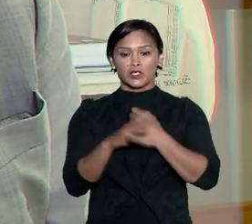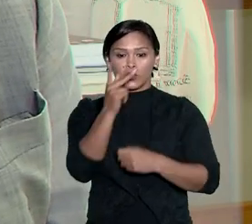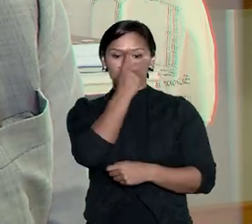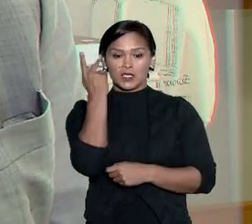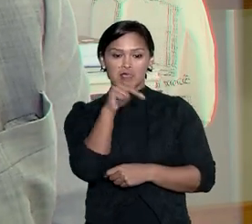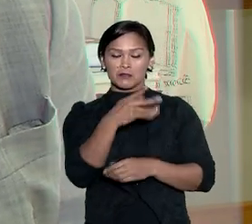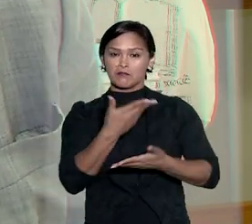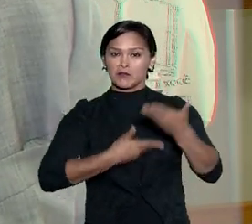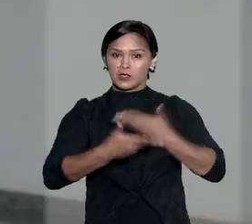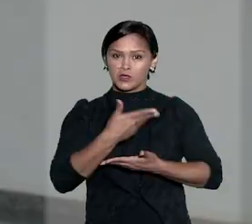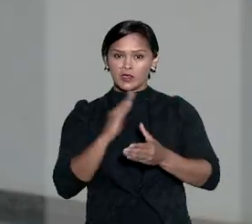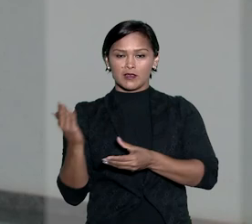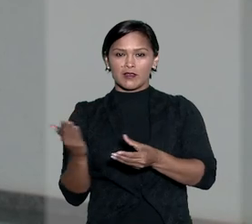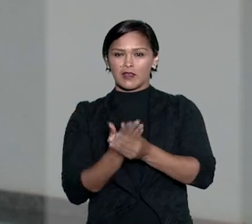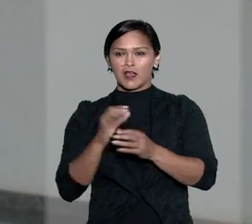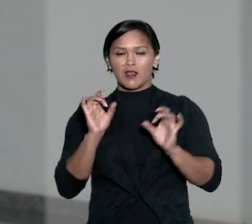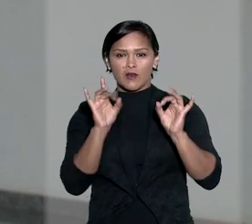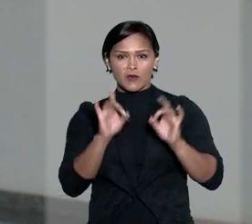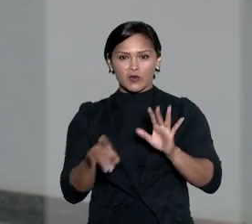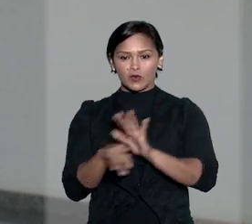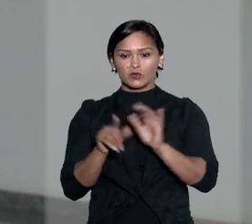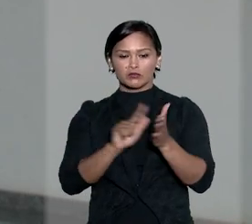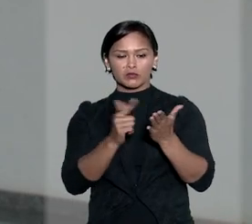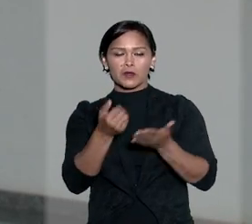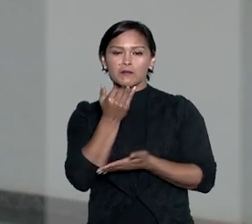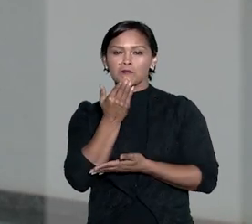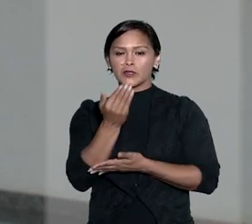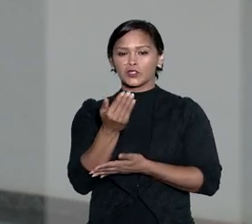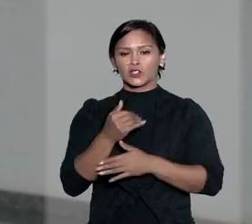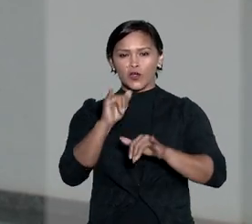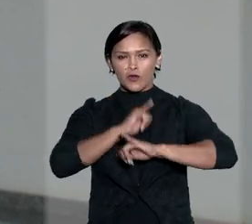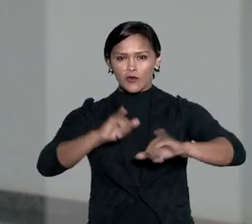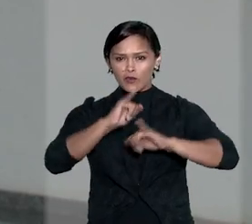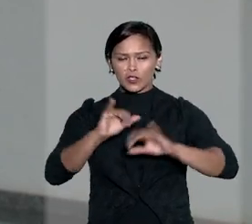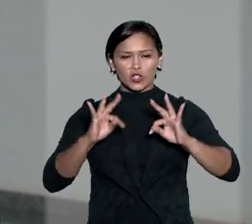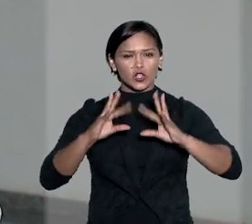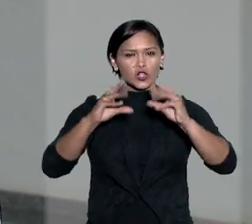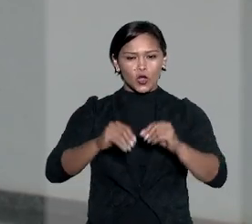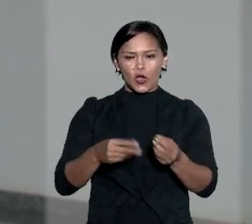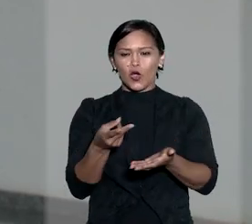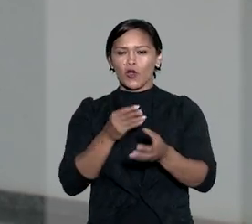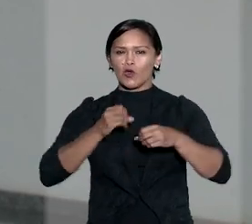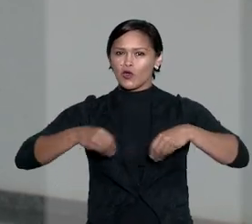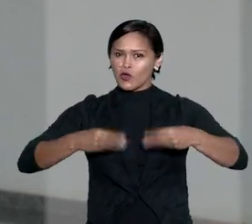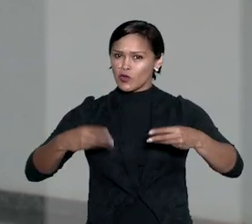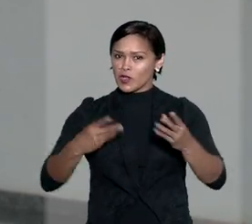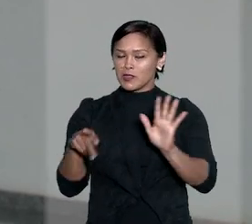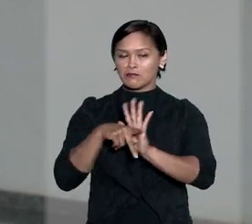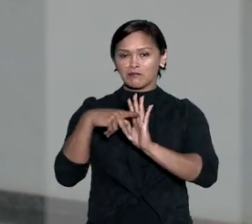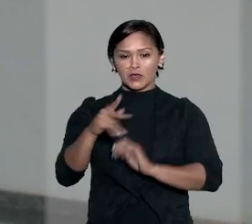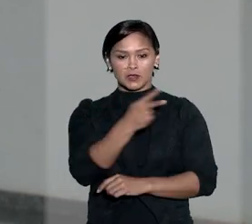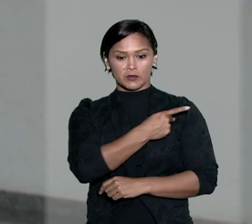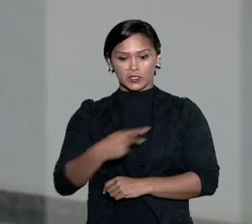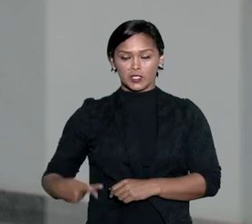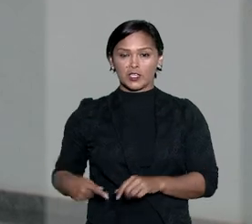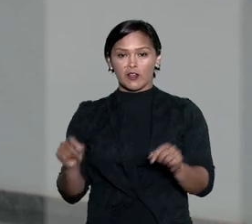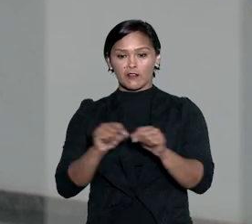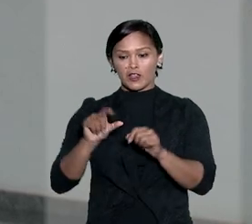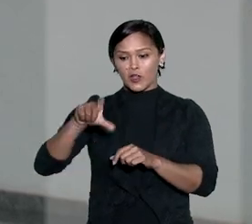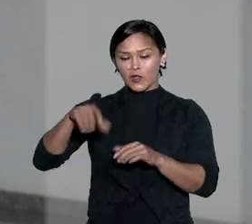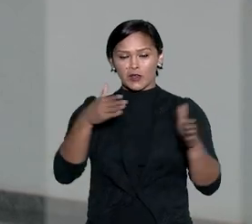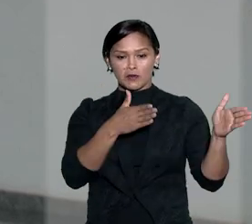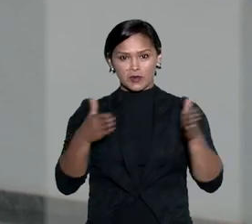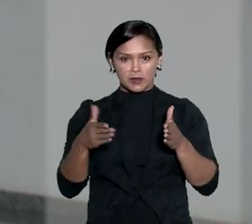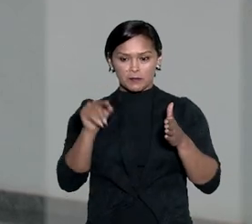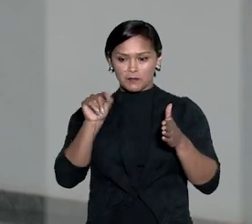segurança dessas pessoas. Em ação ordinária, o jornal solicitou acesso às informações de todas as despesas presidenciais feitas com o